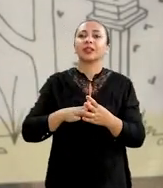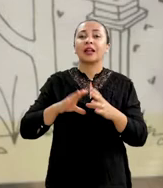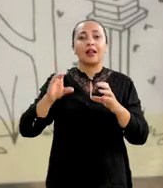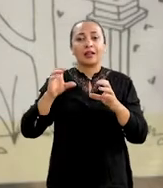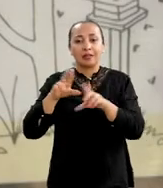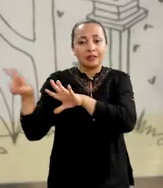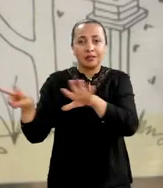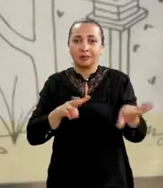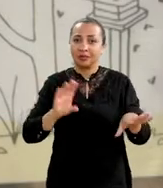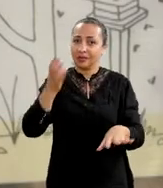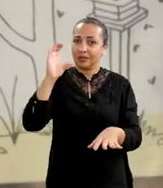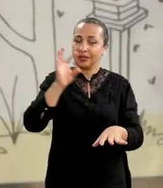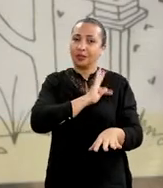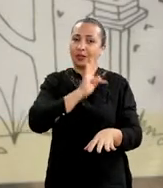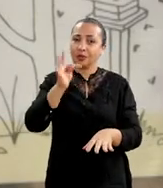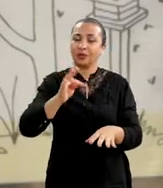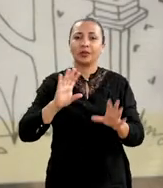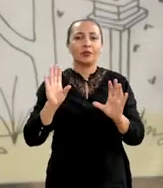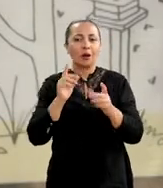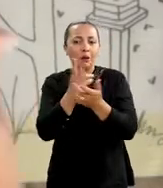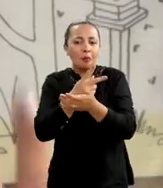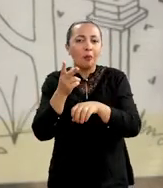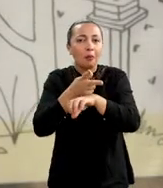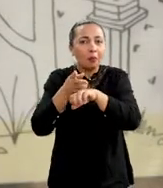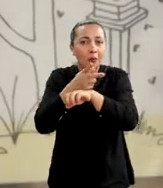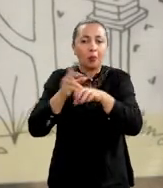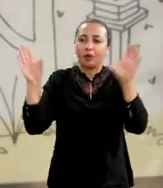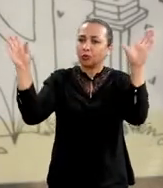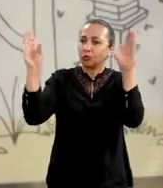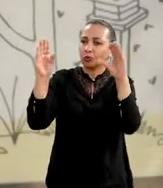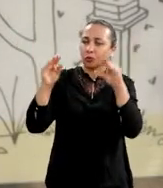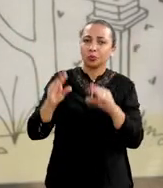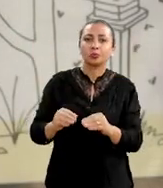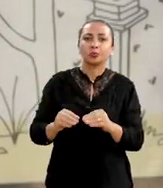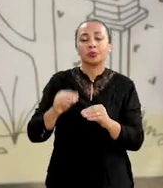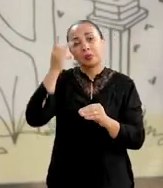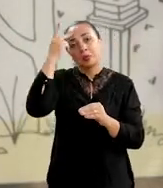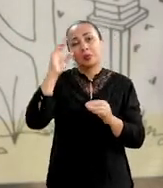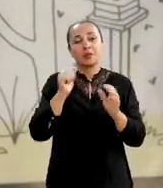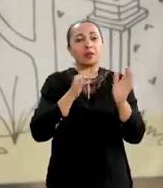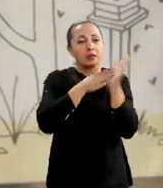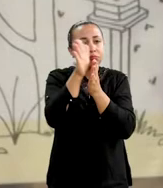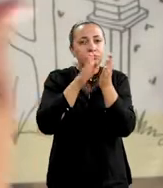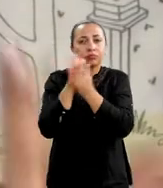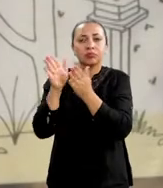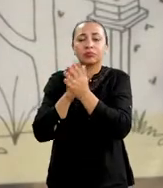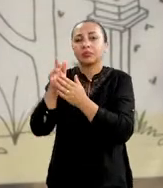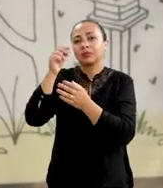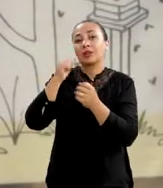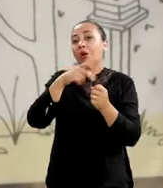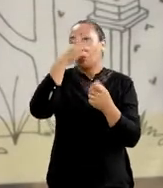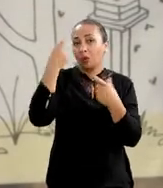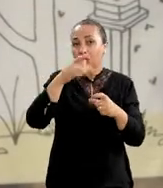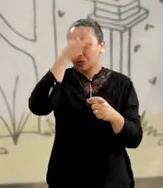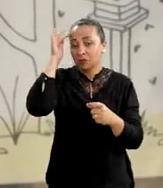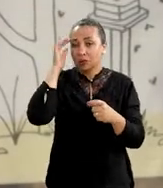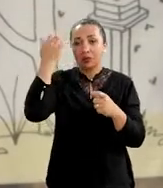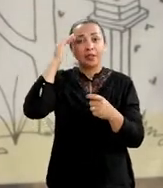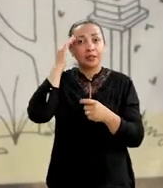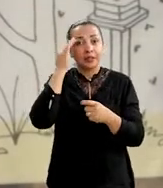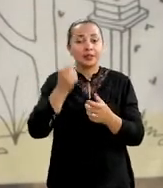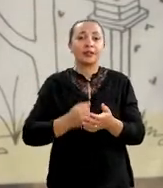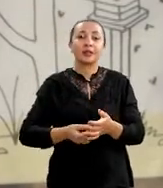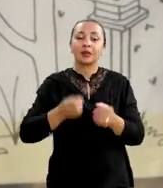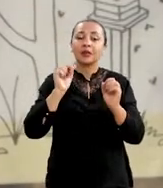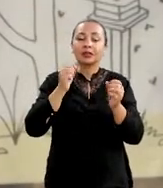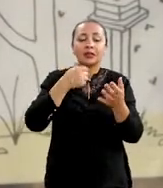Ciência e Tecnologia. A gente vai tentar resumi-lo de uma forma de um folding, por exemplo, para ser publicizado de uma forma que os